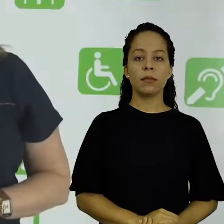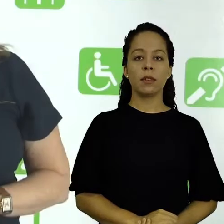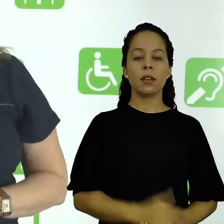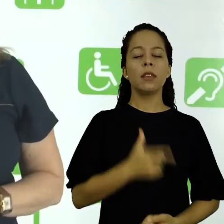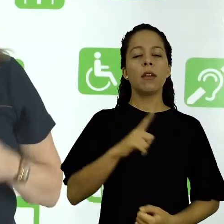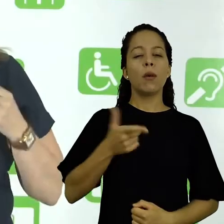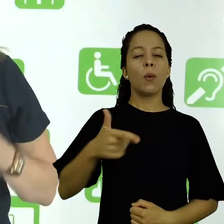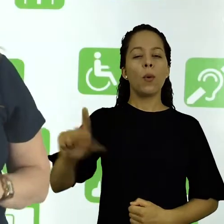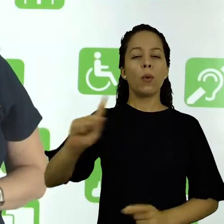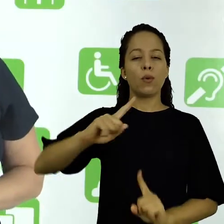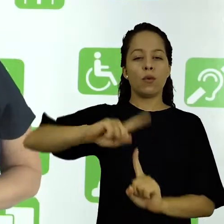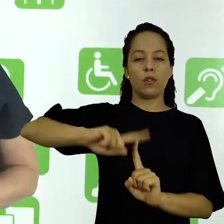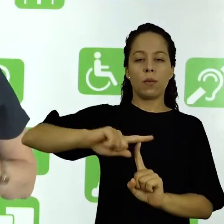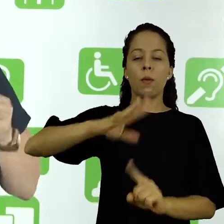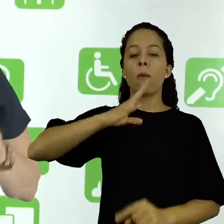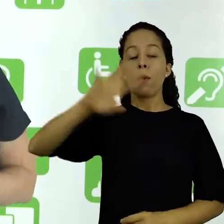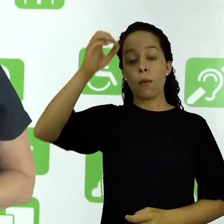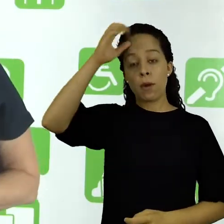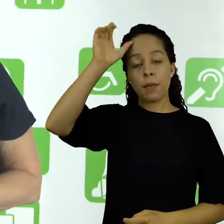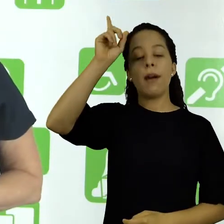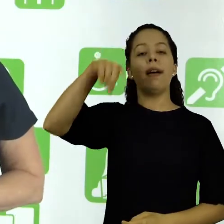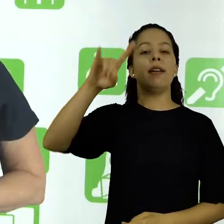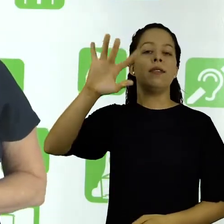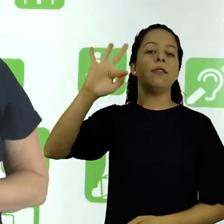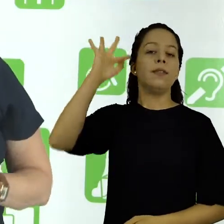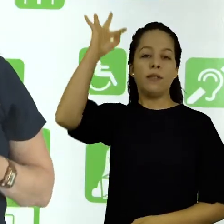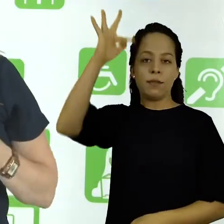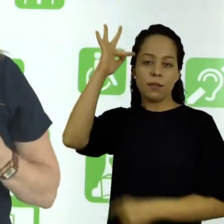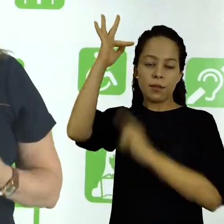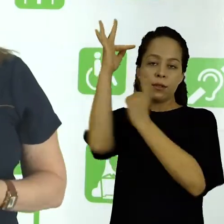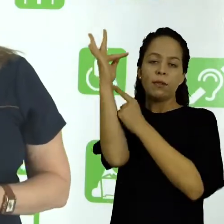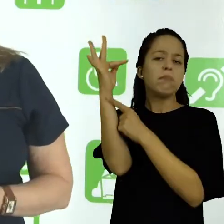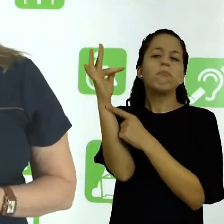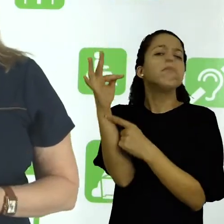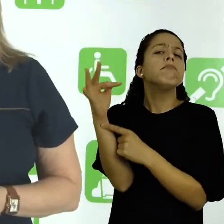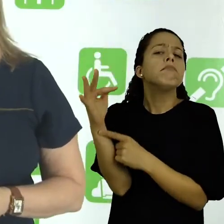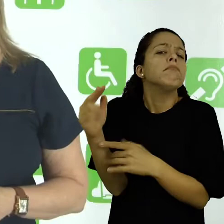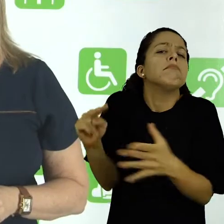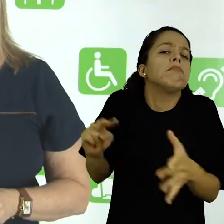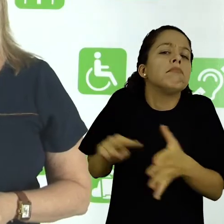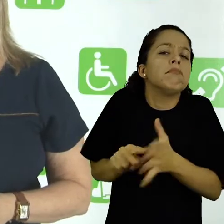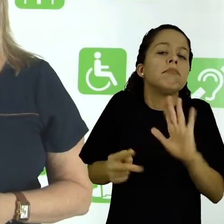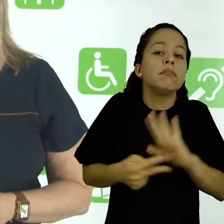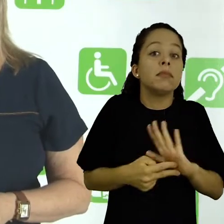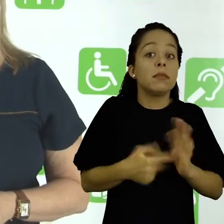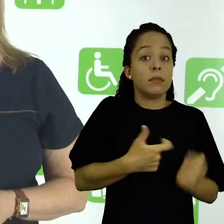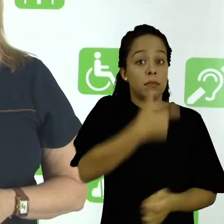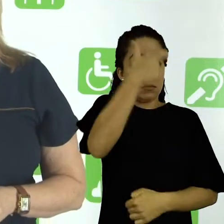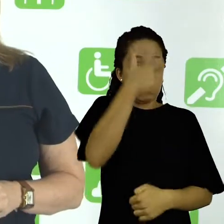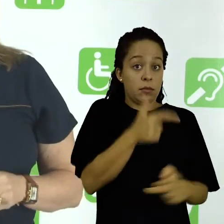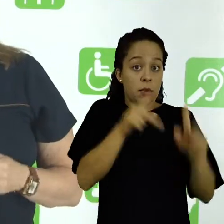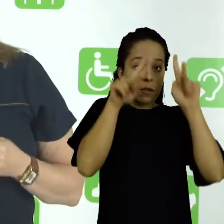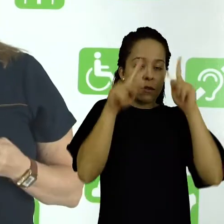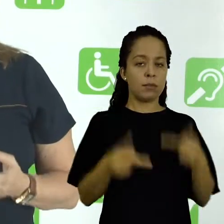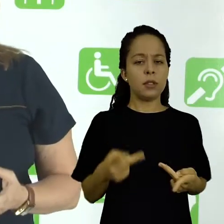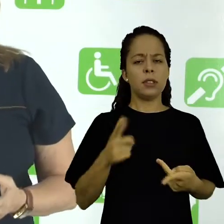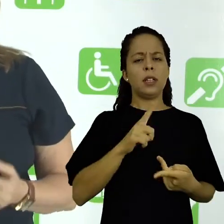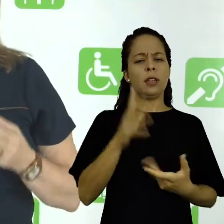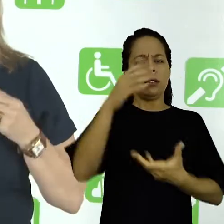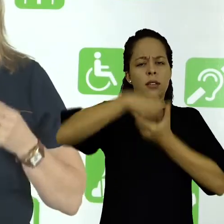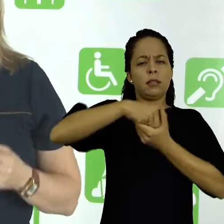Outro tipo de conhecimento é o conhecimento filosófico. Ele está relacionado com capacidade do ser humano de